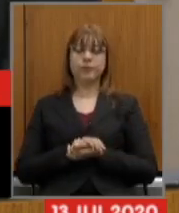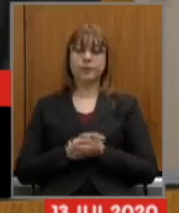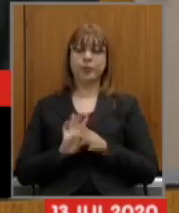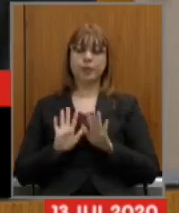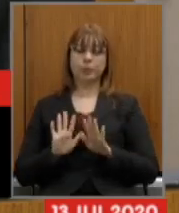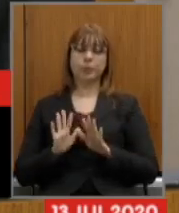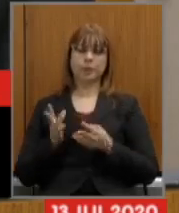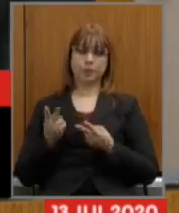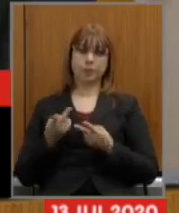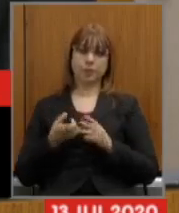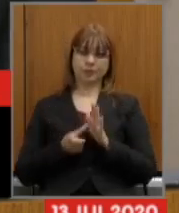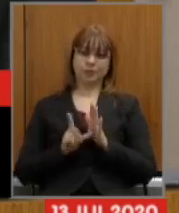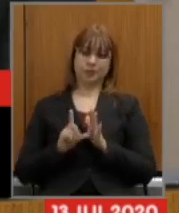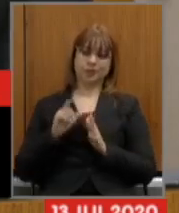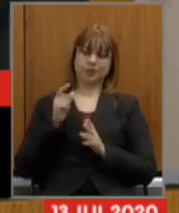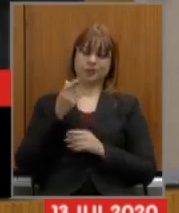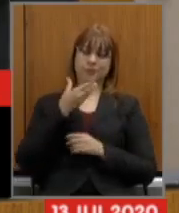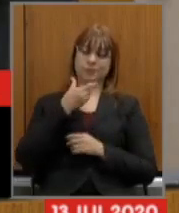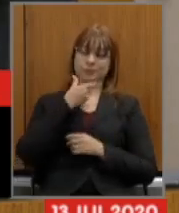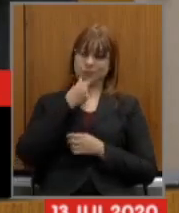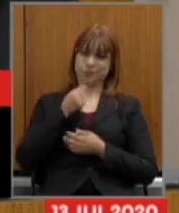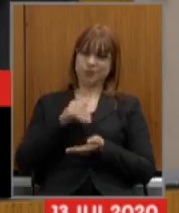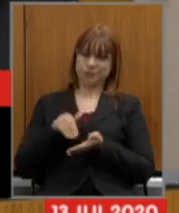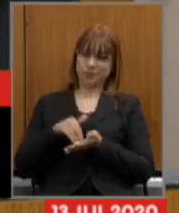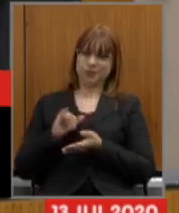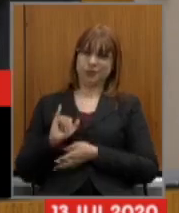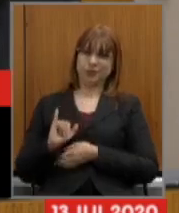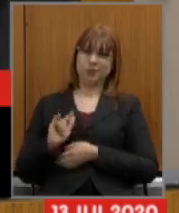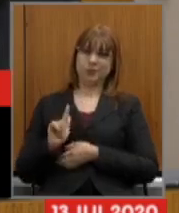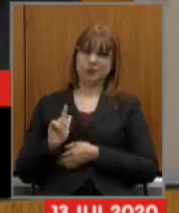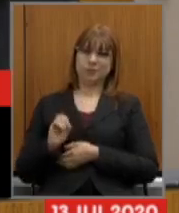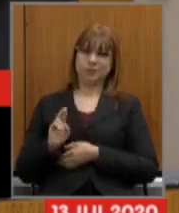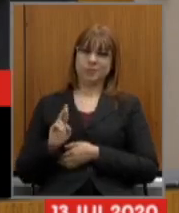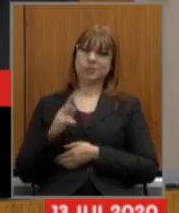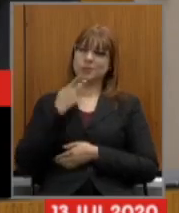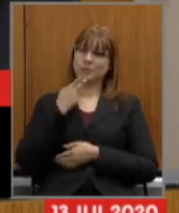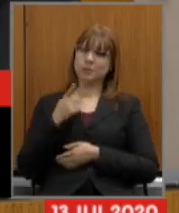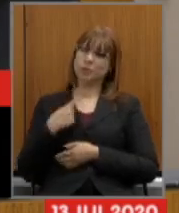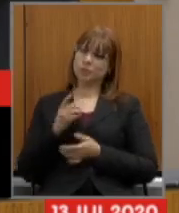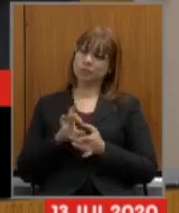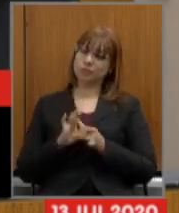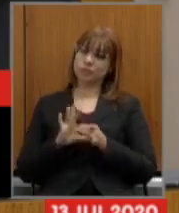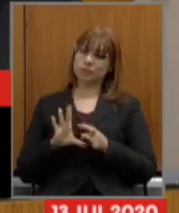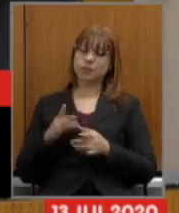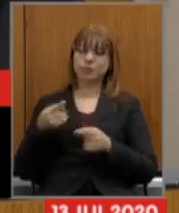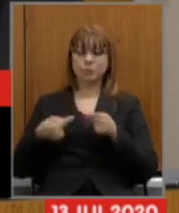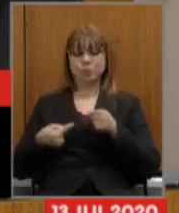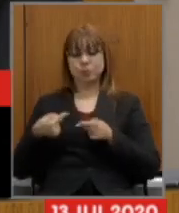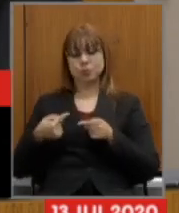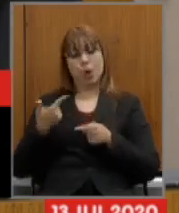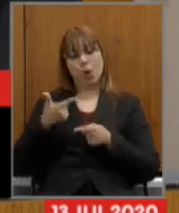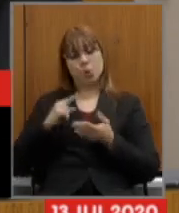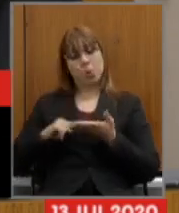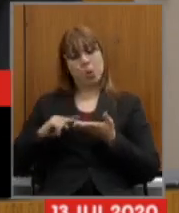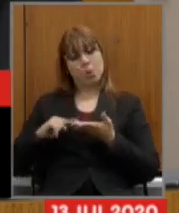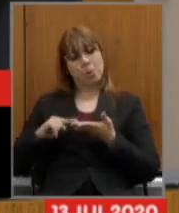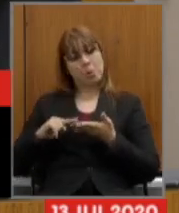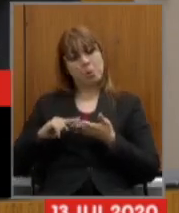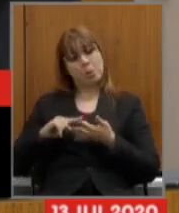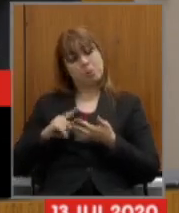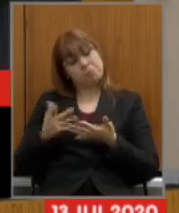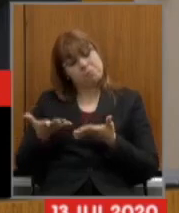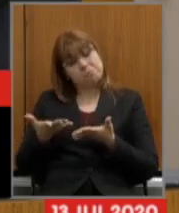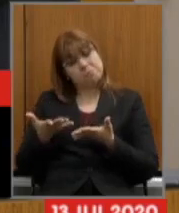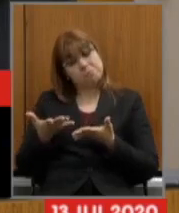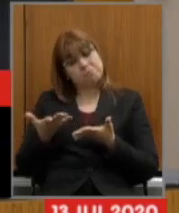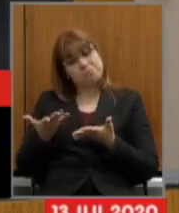como falou o secretário Igor estamos abertos para discutir outros pontos assim